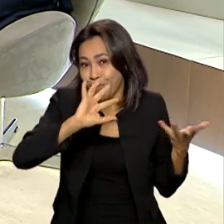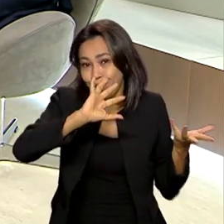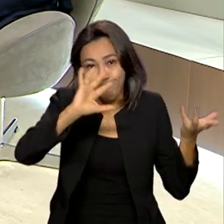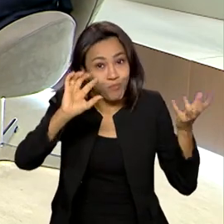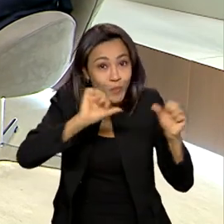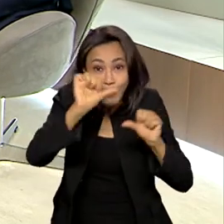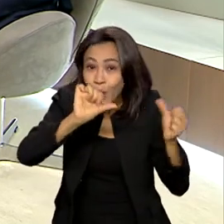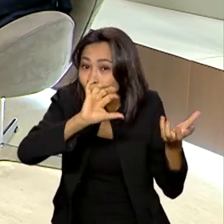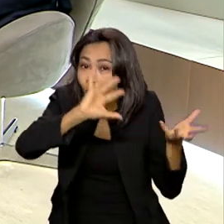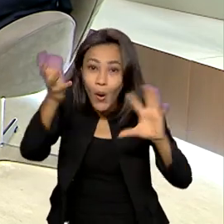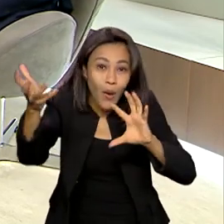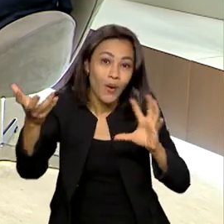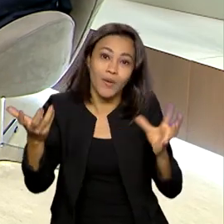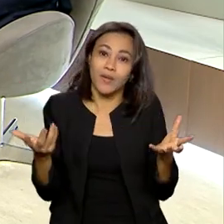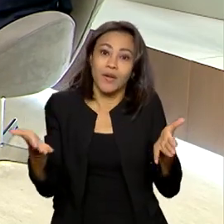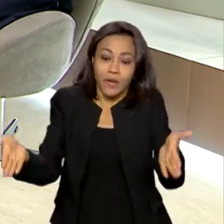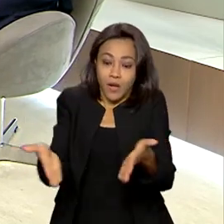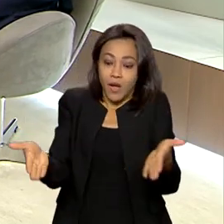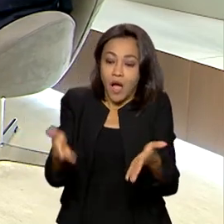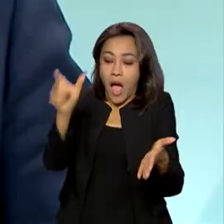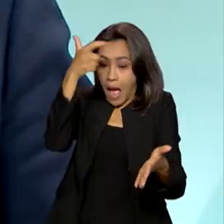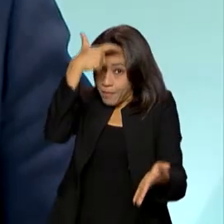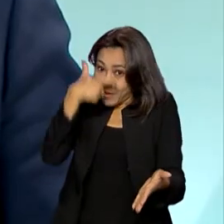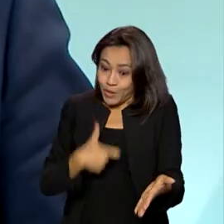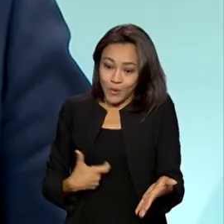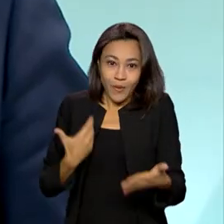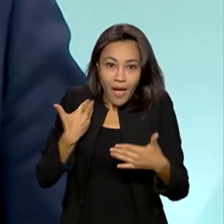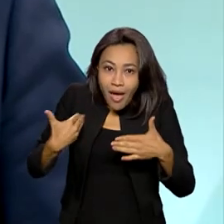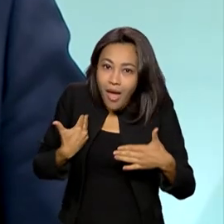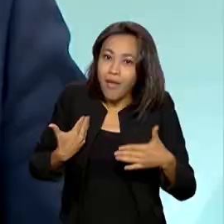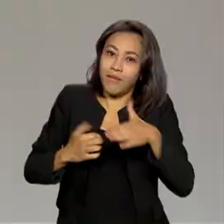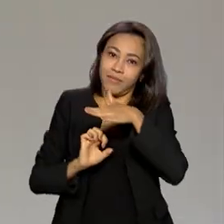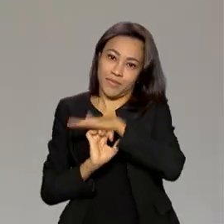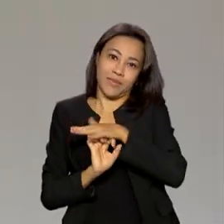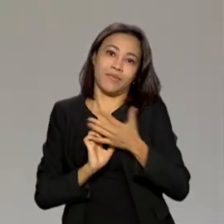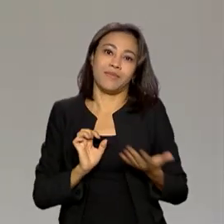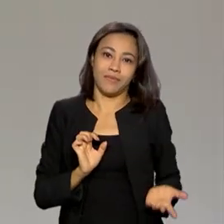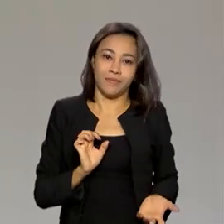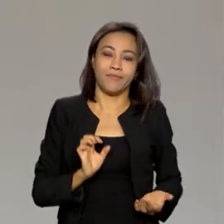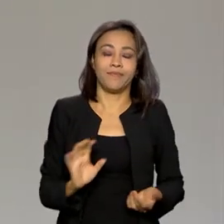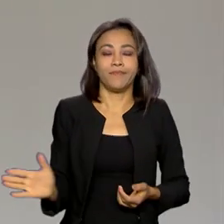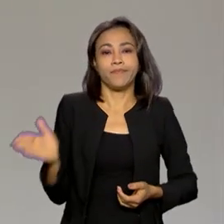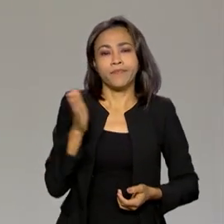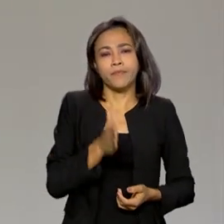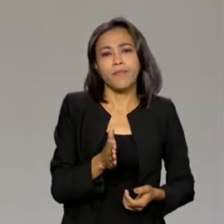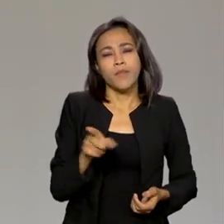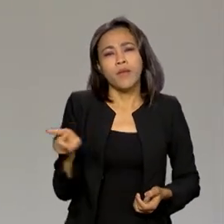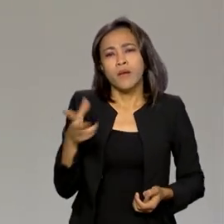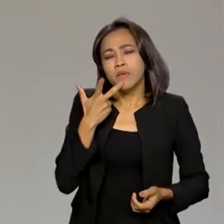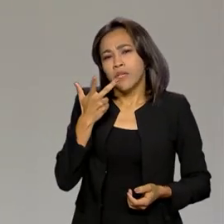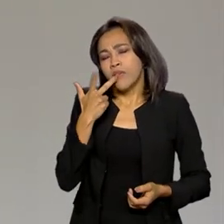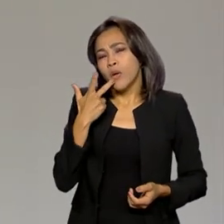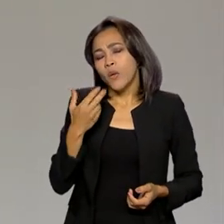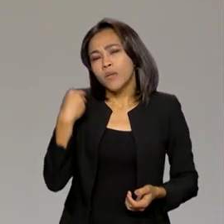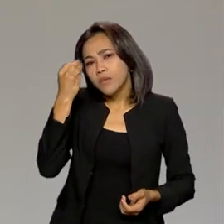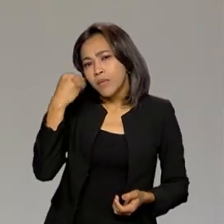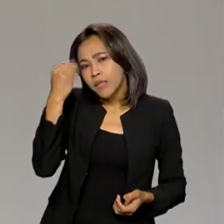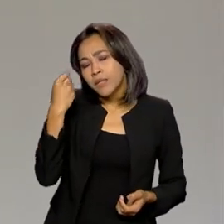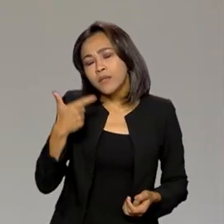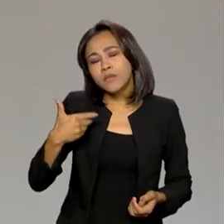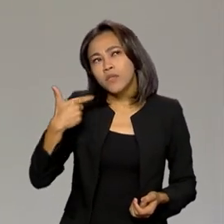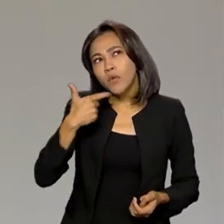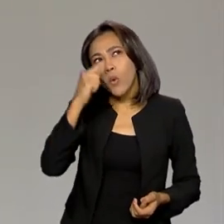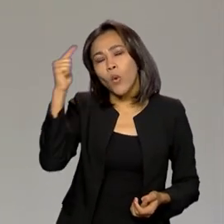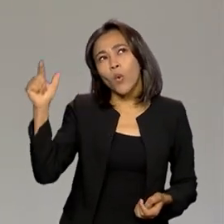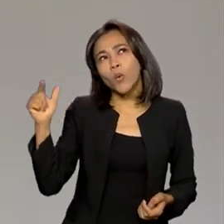aí, a pessoa é a própria empresa. própria empresa. Exatamente. Agora, o senhor falou dessas experiências de outros países que